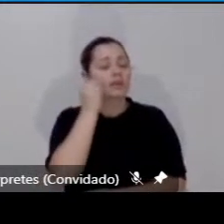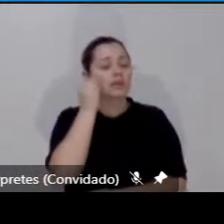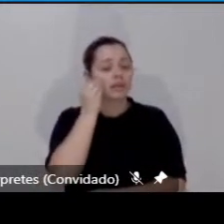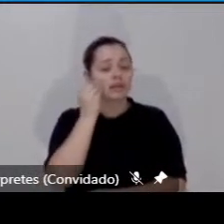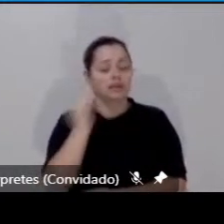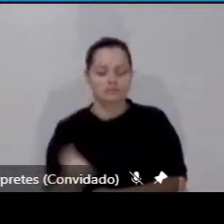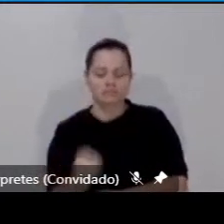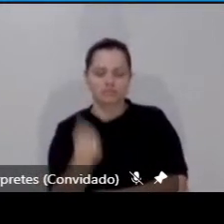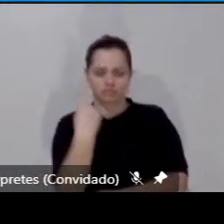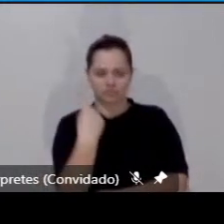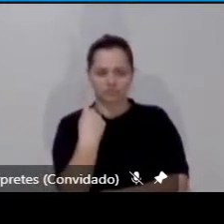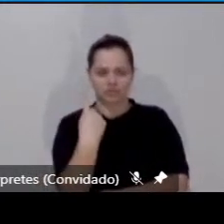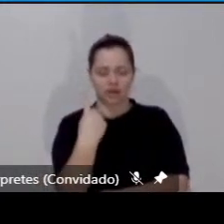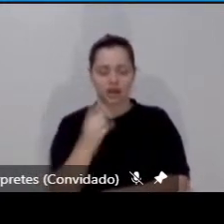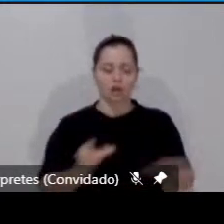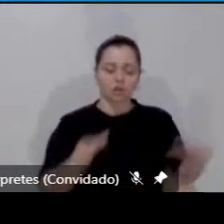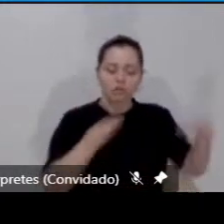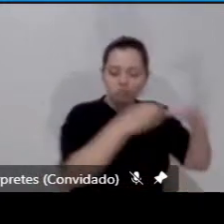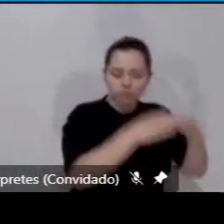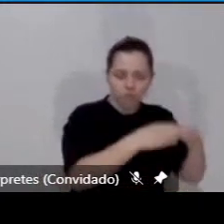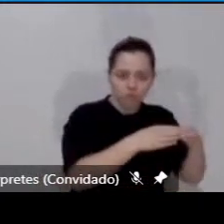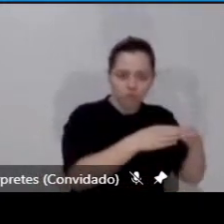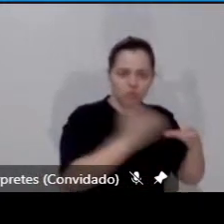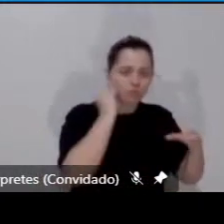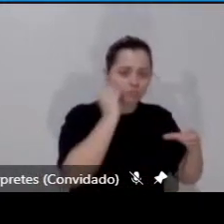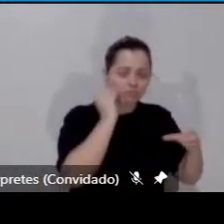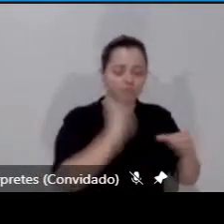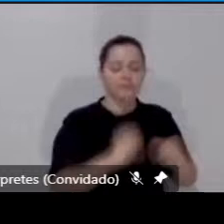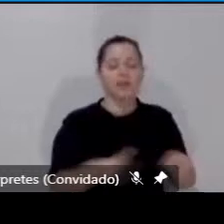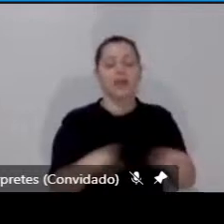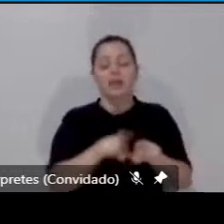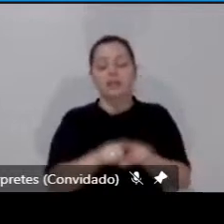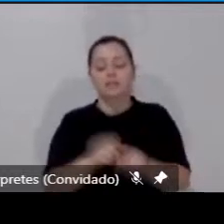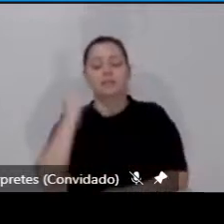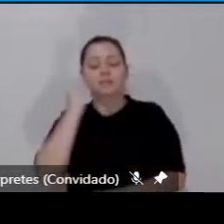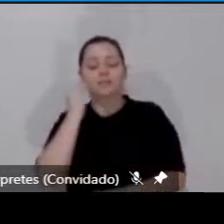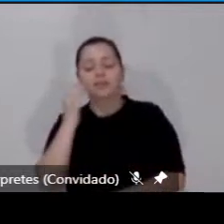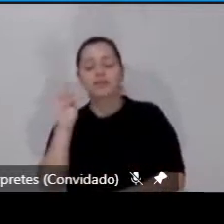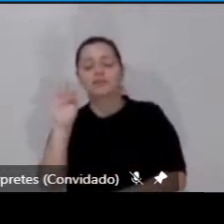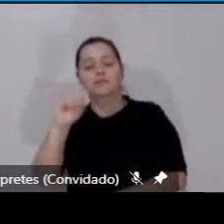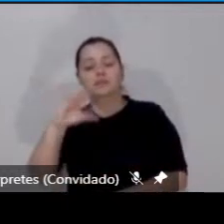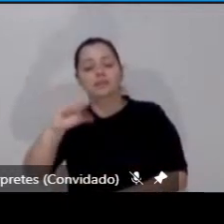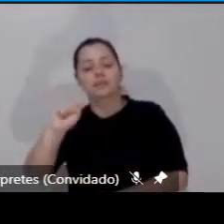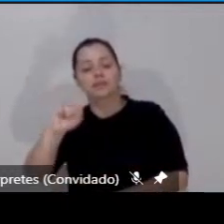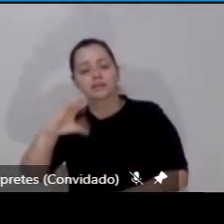individuais, coletivas e físicas, não dá para ser muito